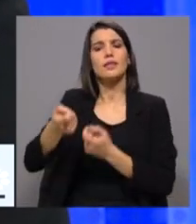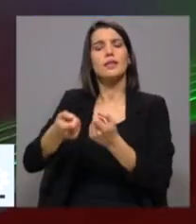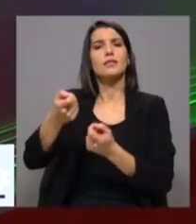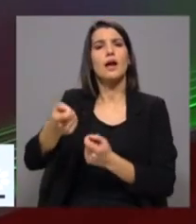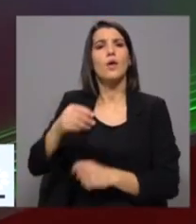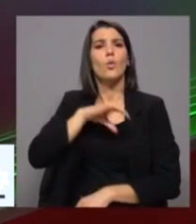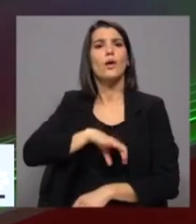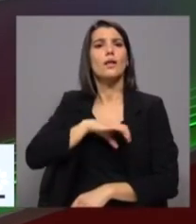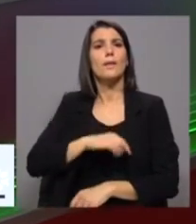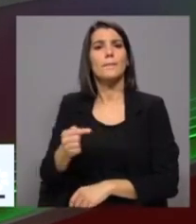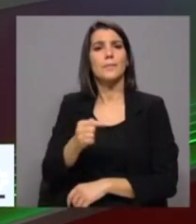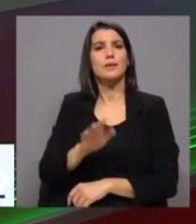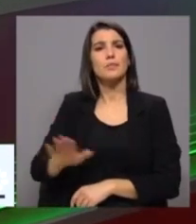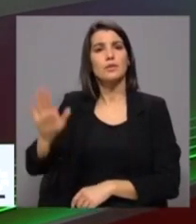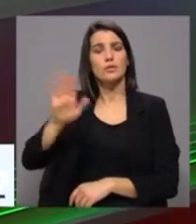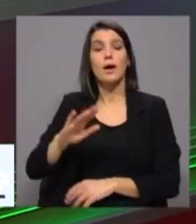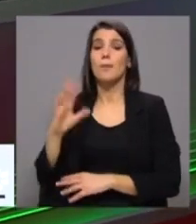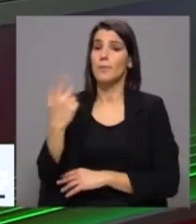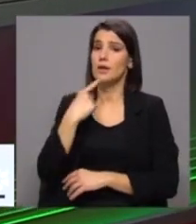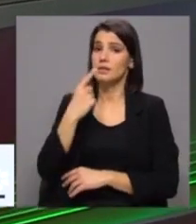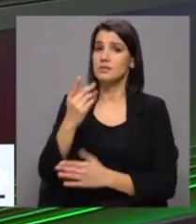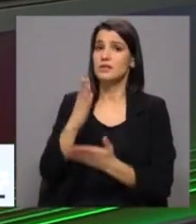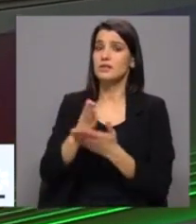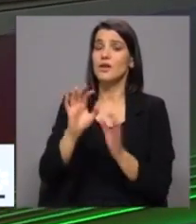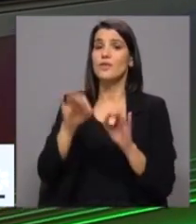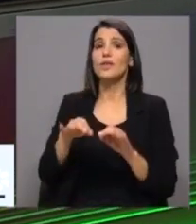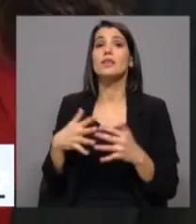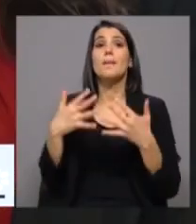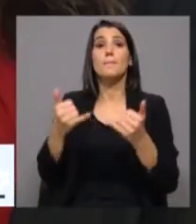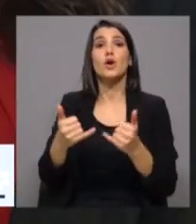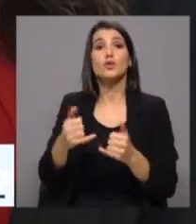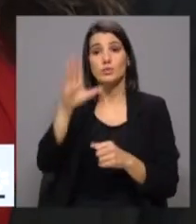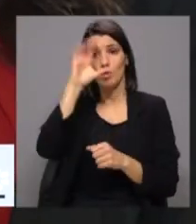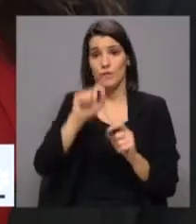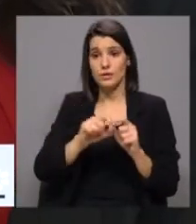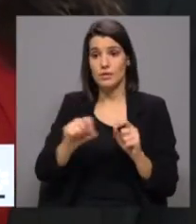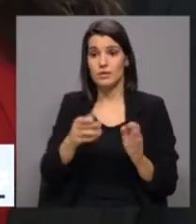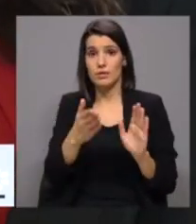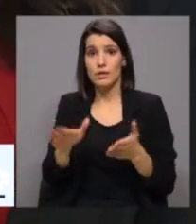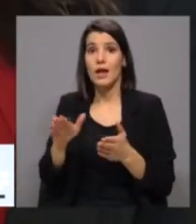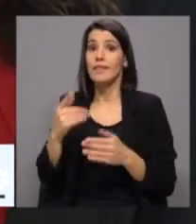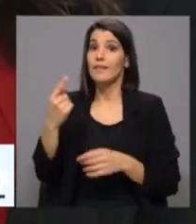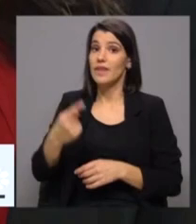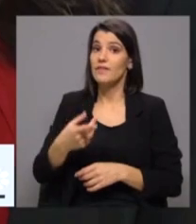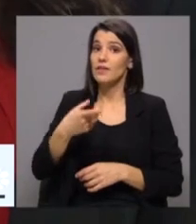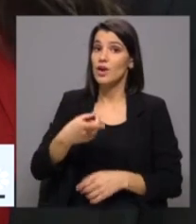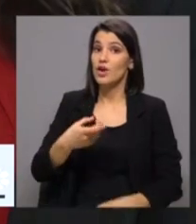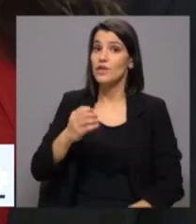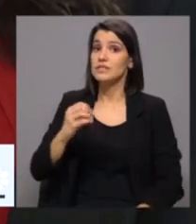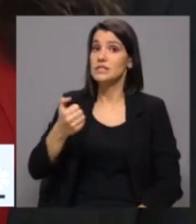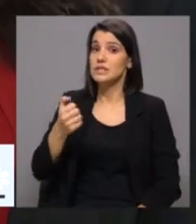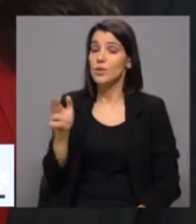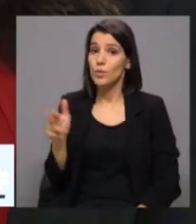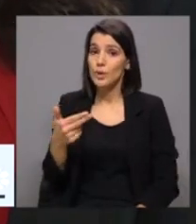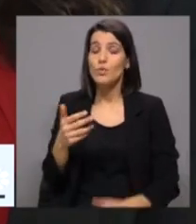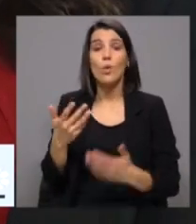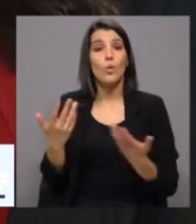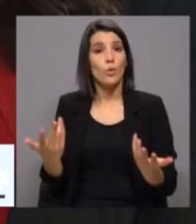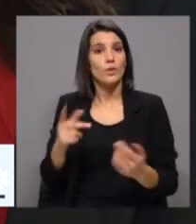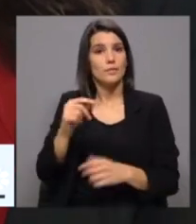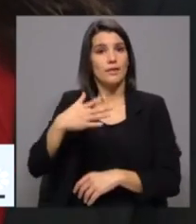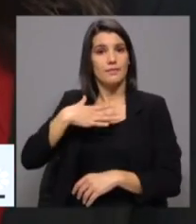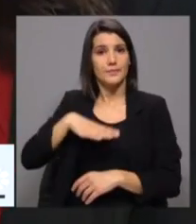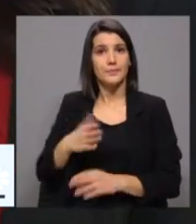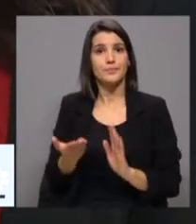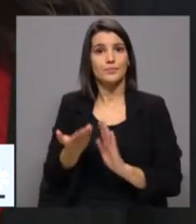nacional, e o PAN defende que até ao final da próxima legislatura devemos atingir pelo menos os 905 euros, ou quando se quer também aumentar